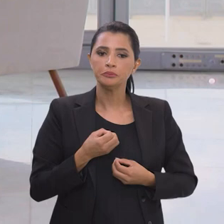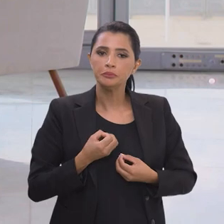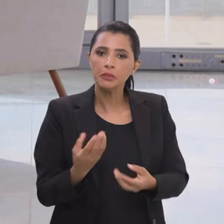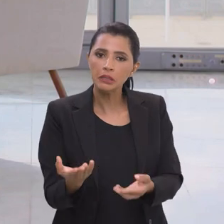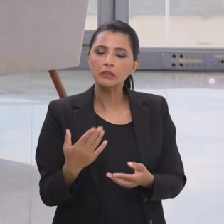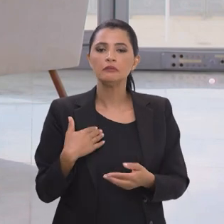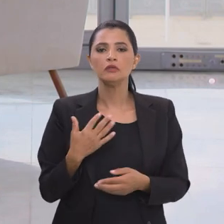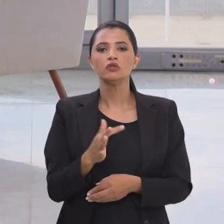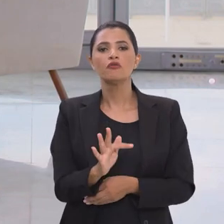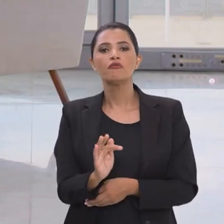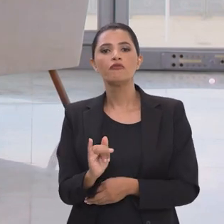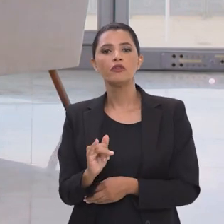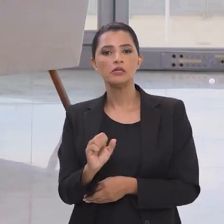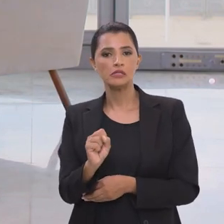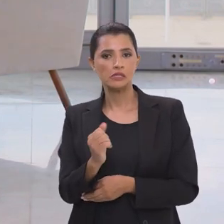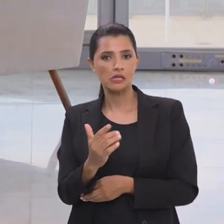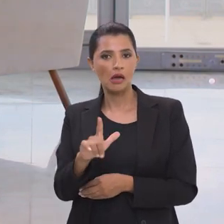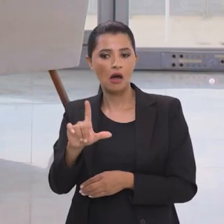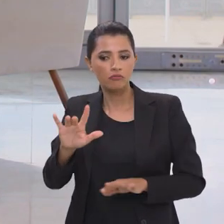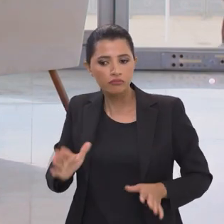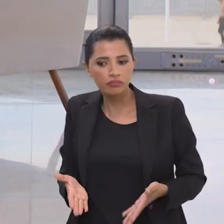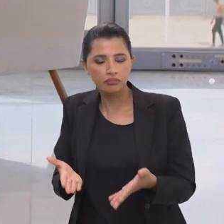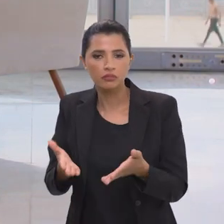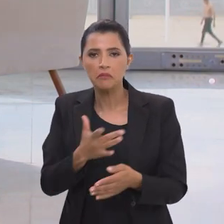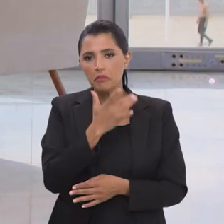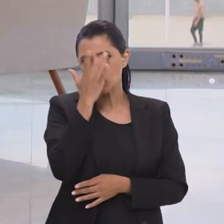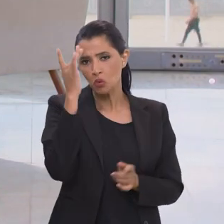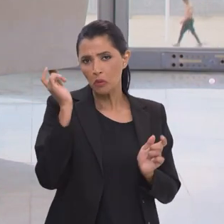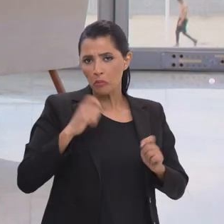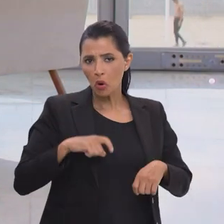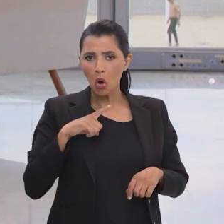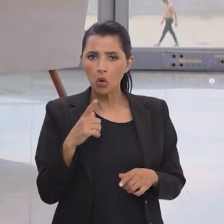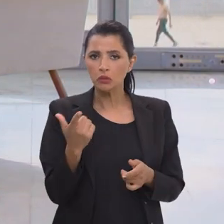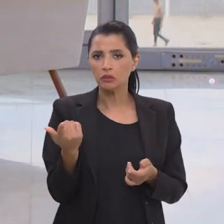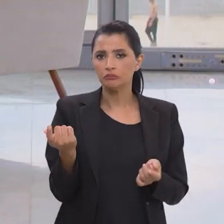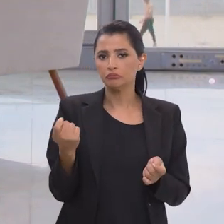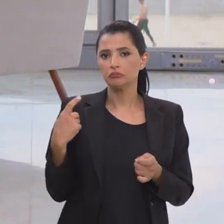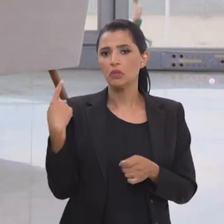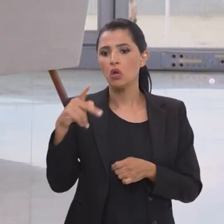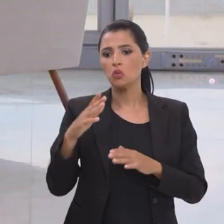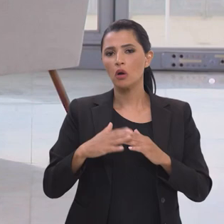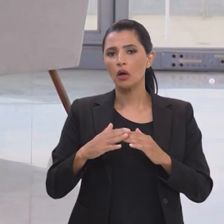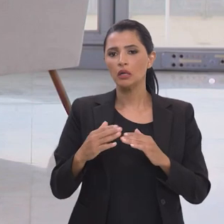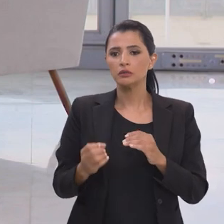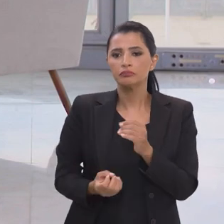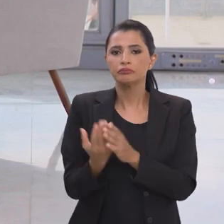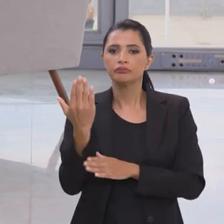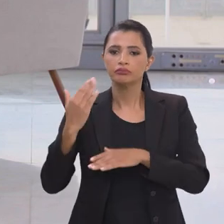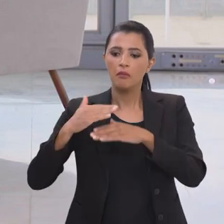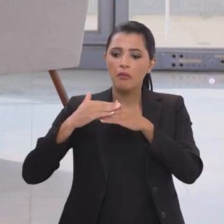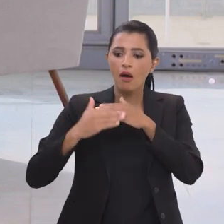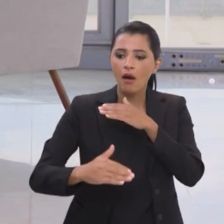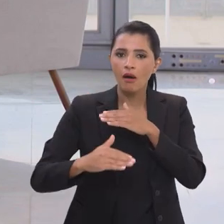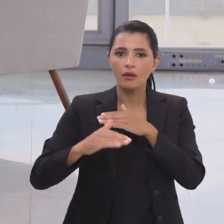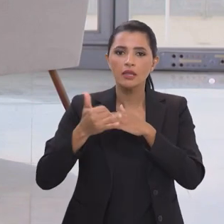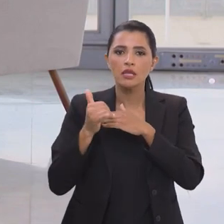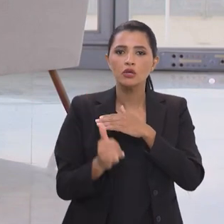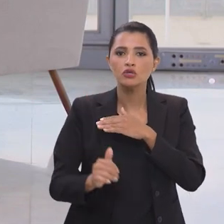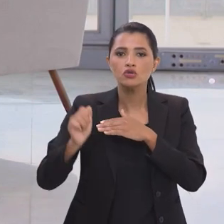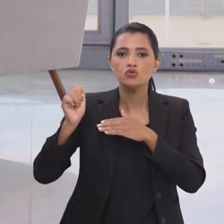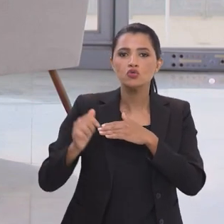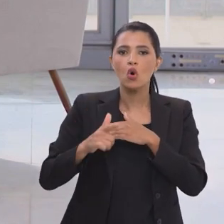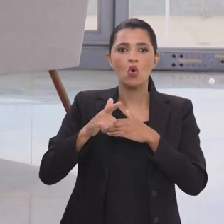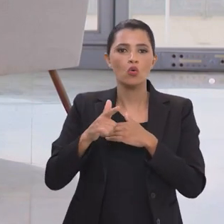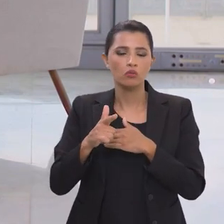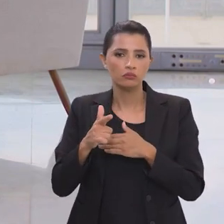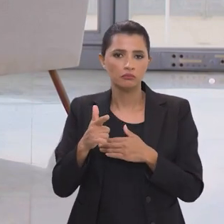fiscais e de incentivos para que as pessoas possam colocar nas suas residências energia solar, né, quer dizer, hoje, quem é que